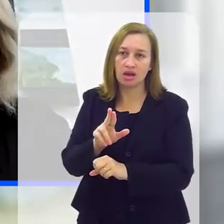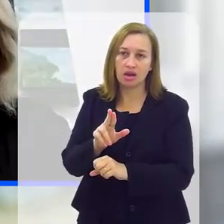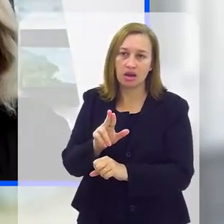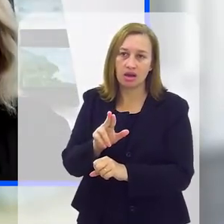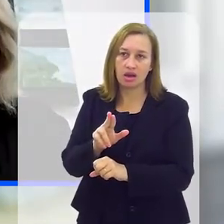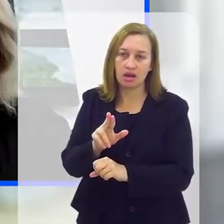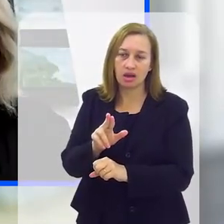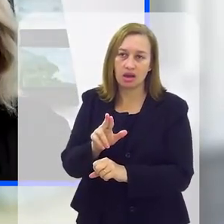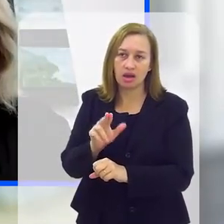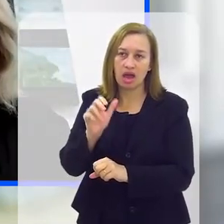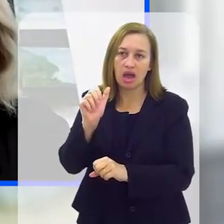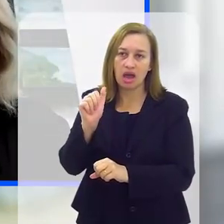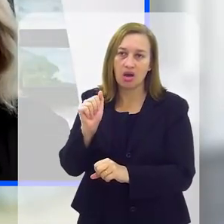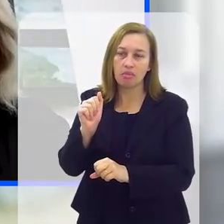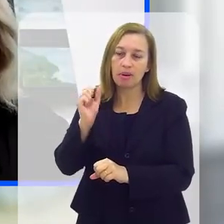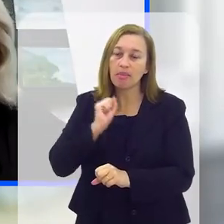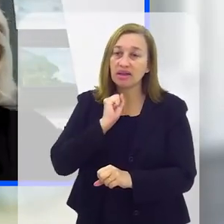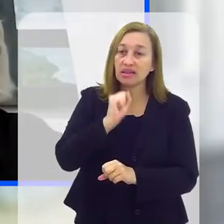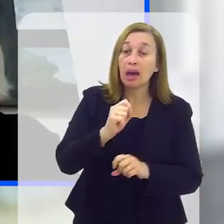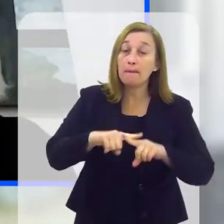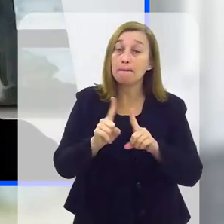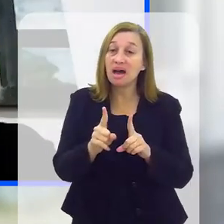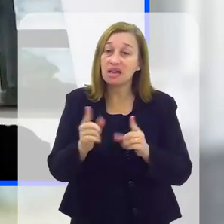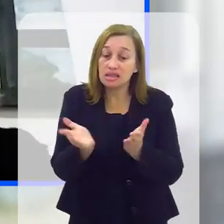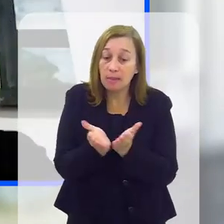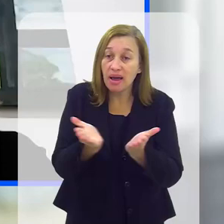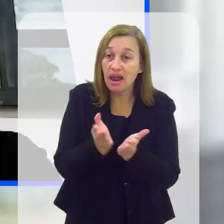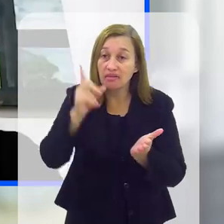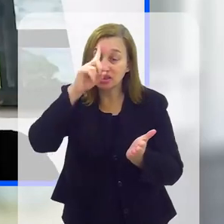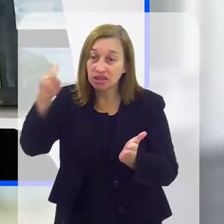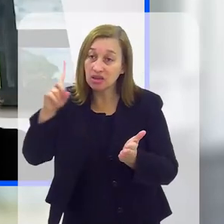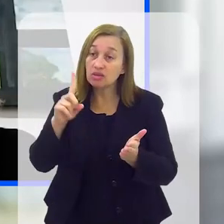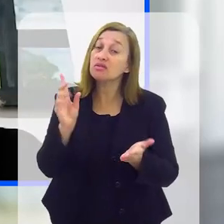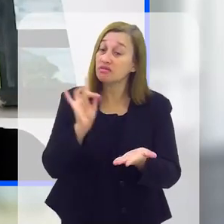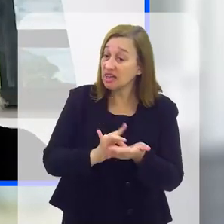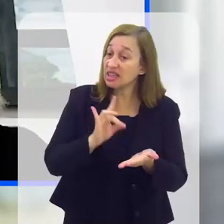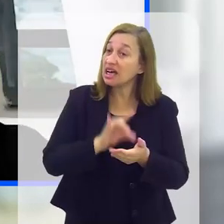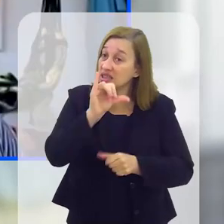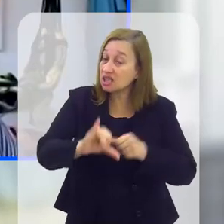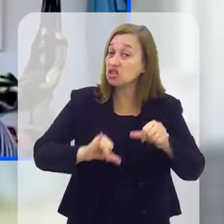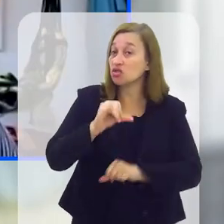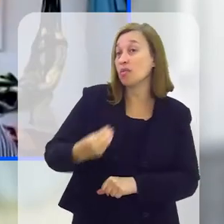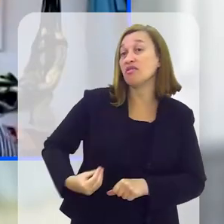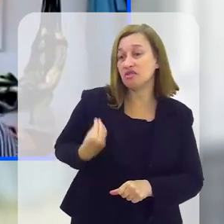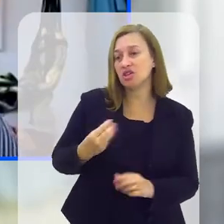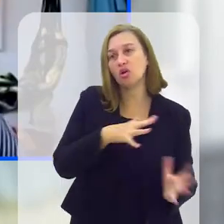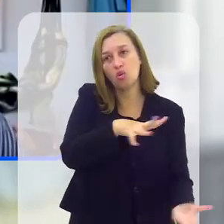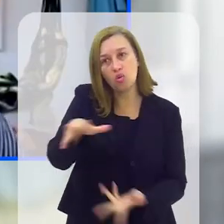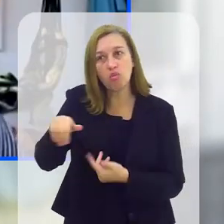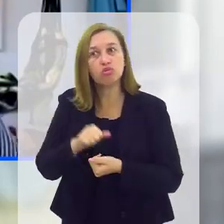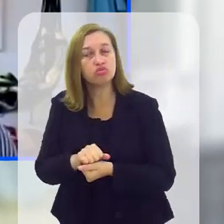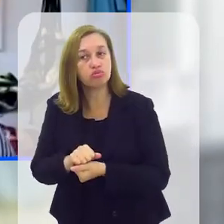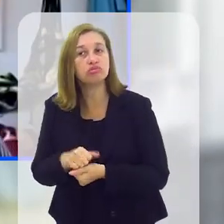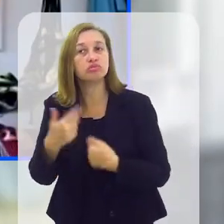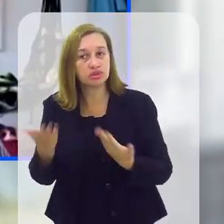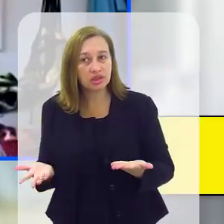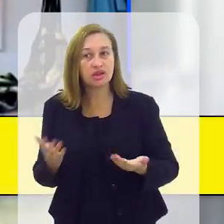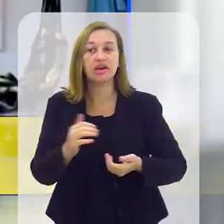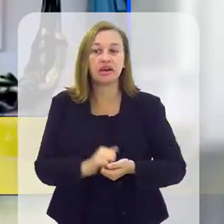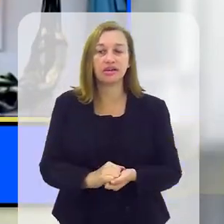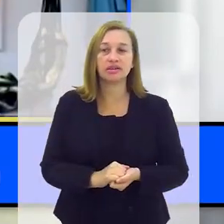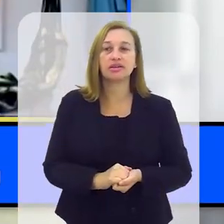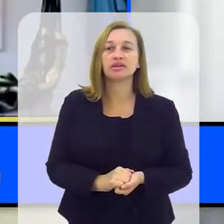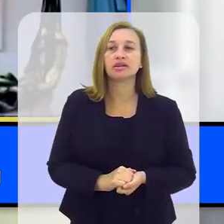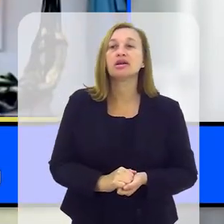arma perigosíssima. É uma arma que transforma a vida, transforma o mundo. Assim como a literatura, em